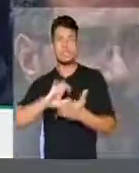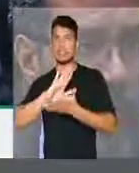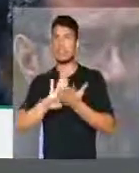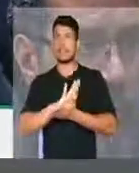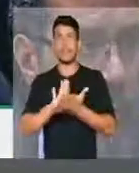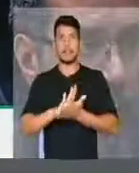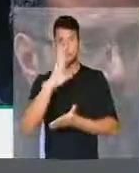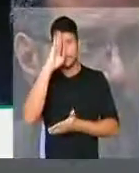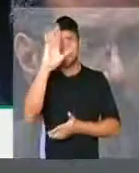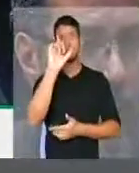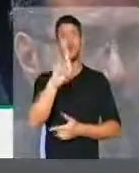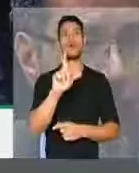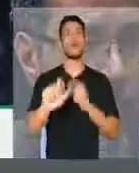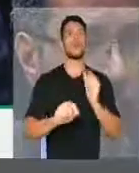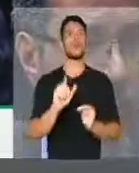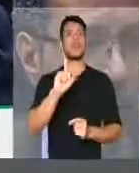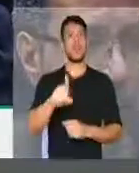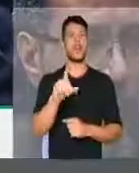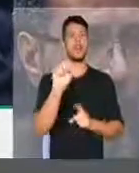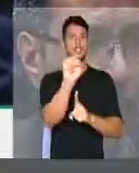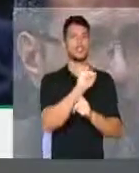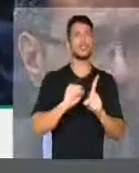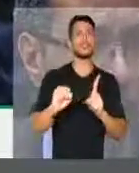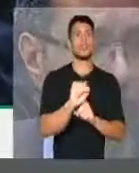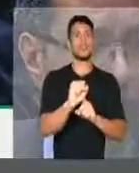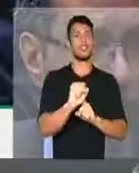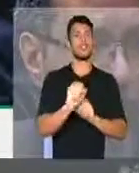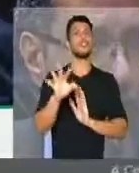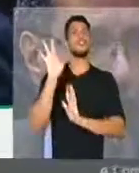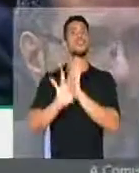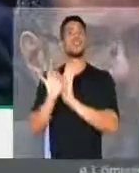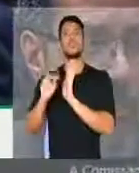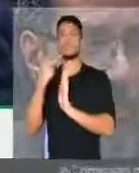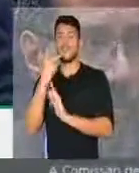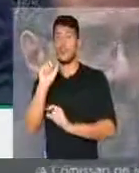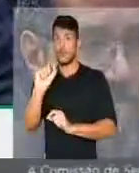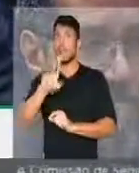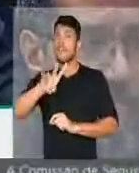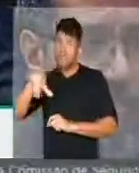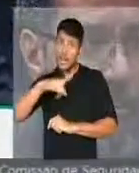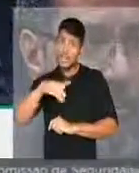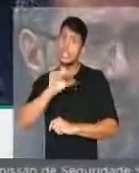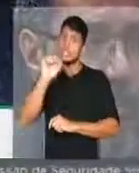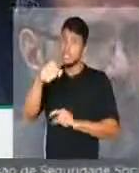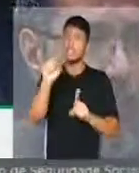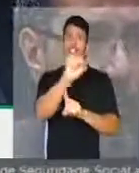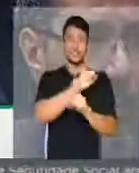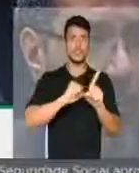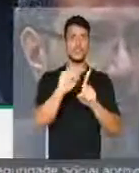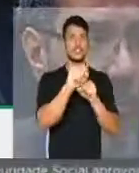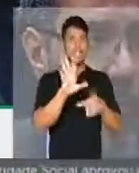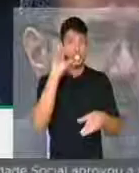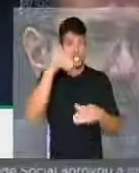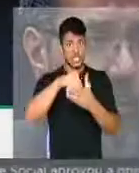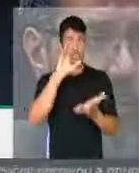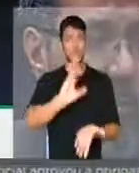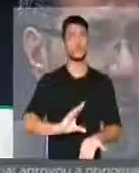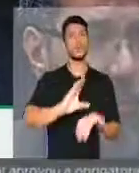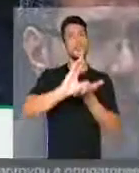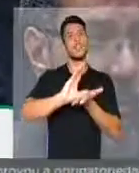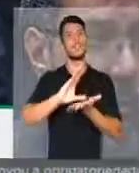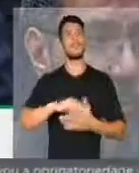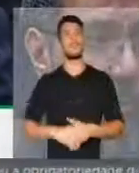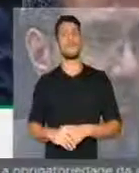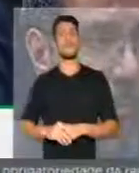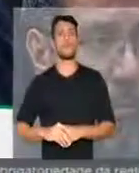sociedade. E o que o texto prevê é que a sociedade irá compor esse conselho que faz a avaliação e o